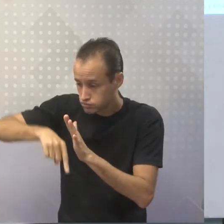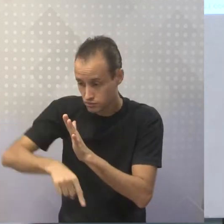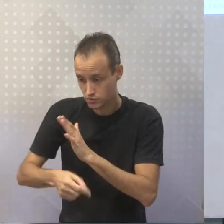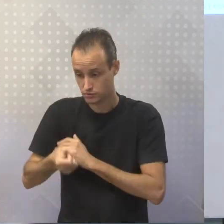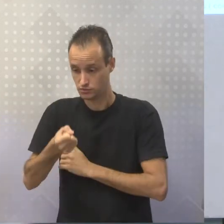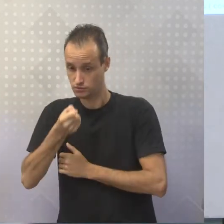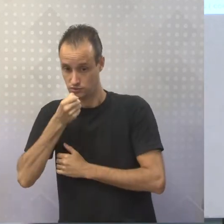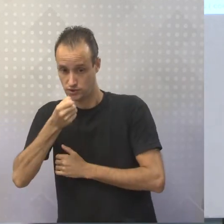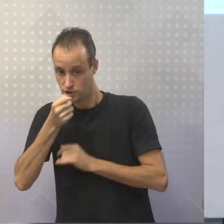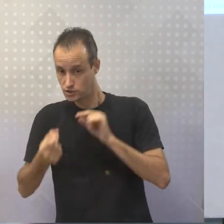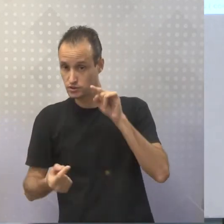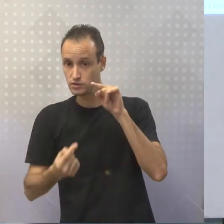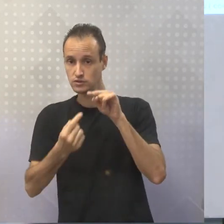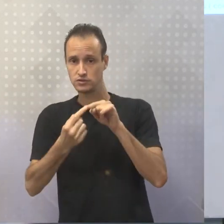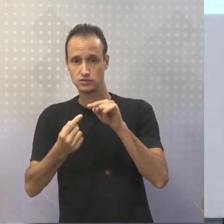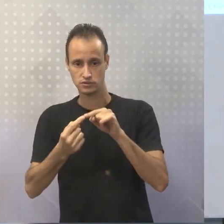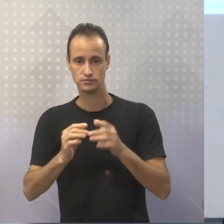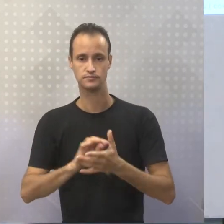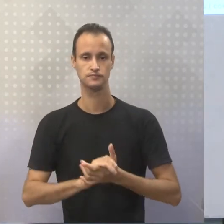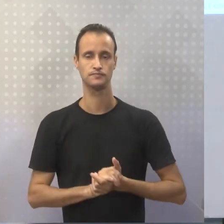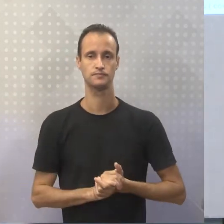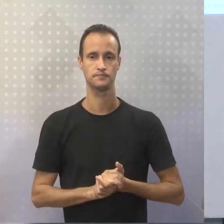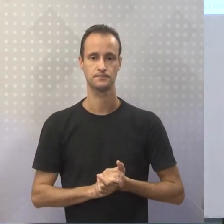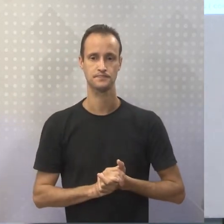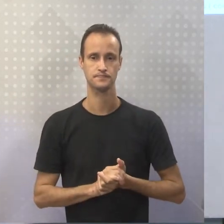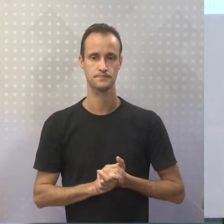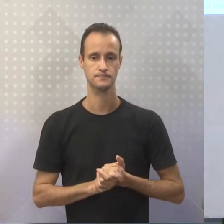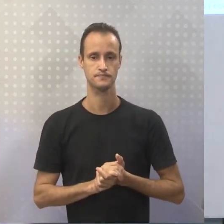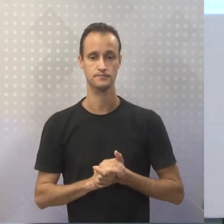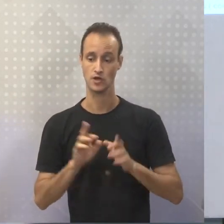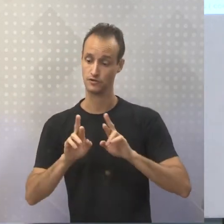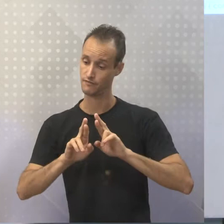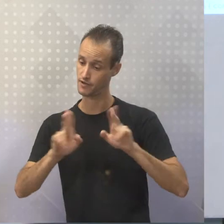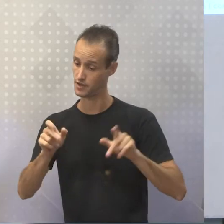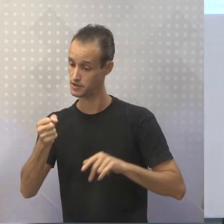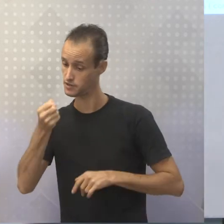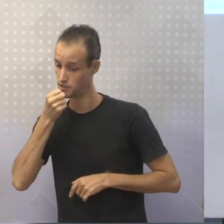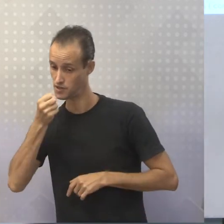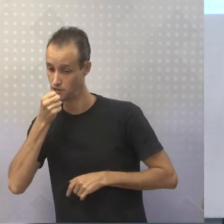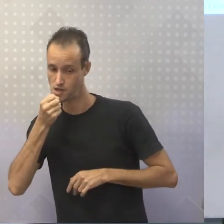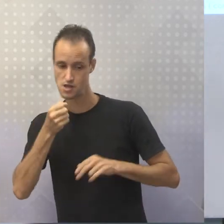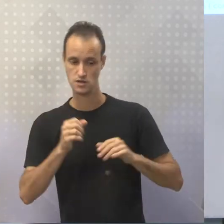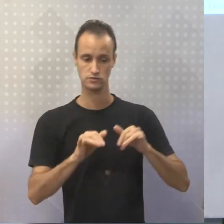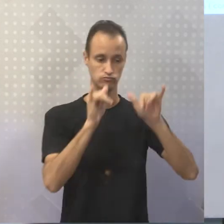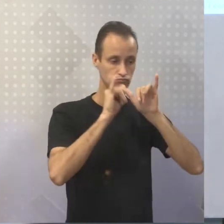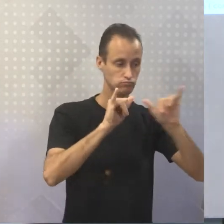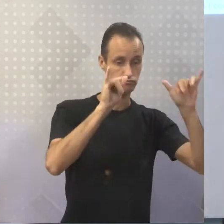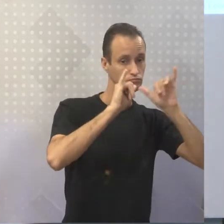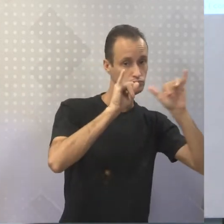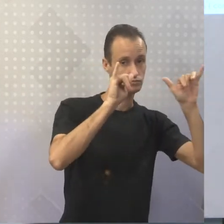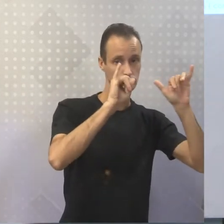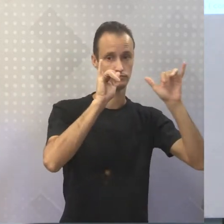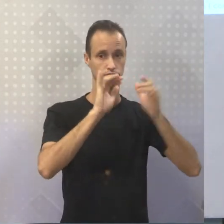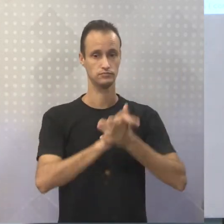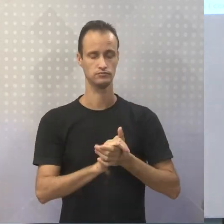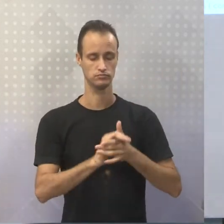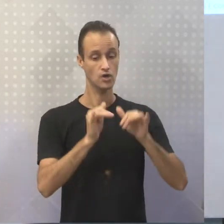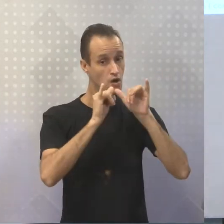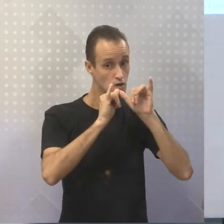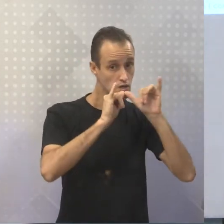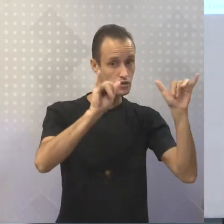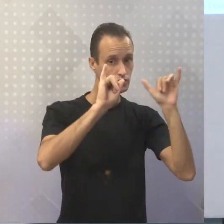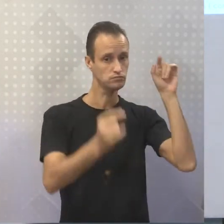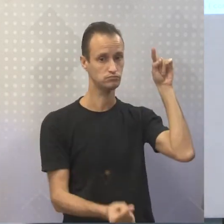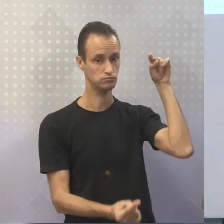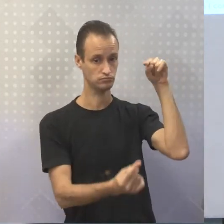trazer vai ser esse. E isso vai diferenciar a reportagem da notícia. A notícia tem o objetivo